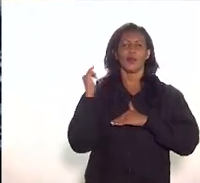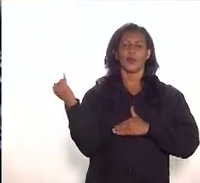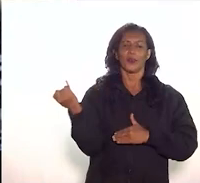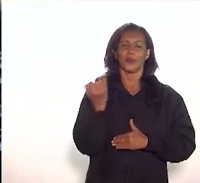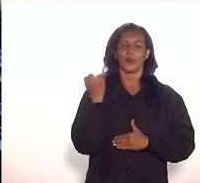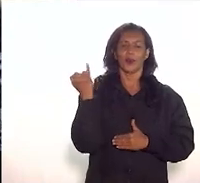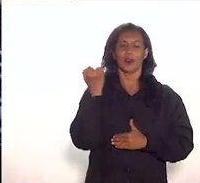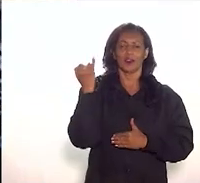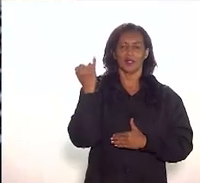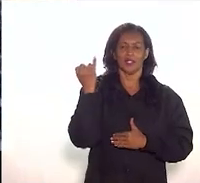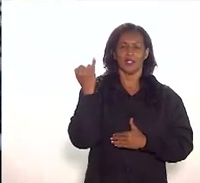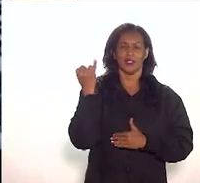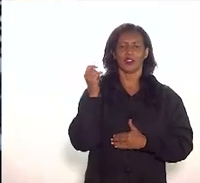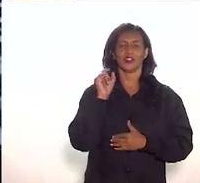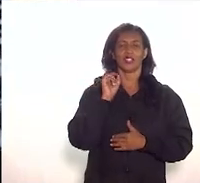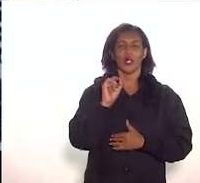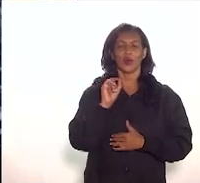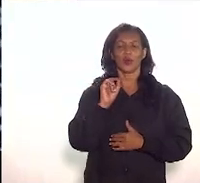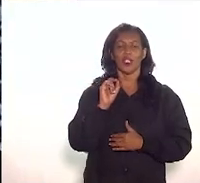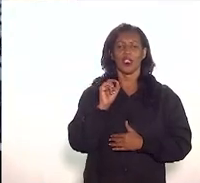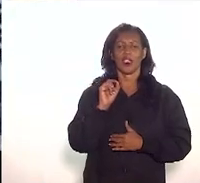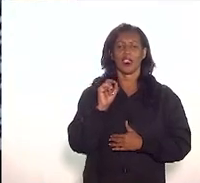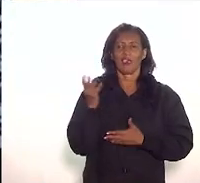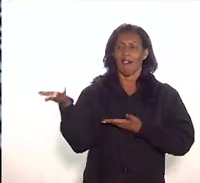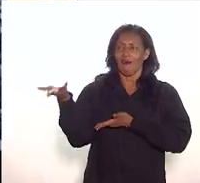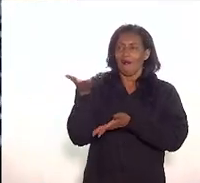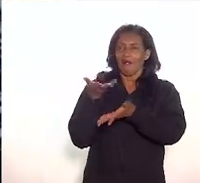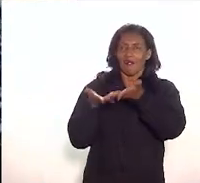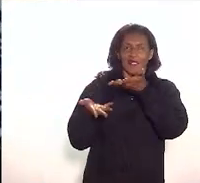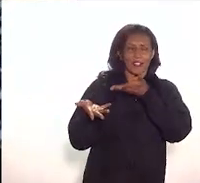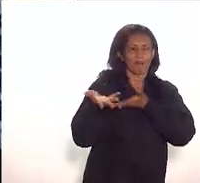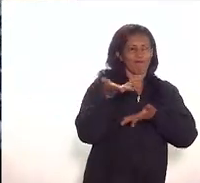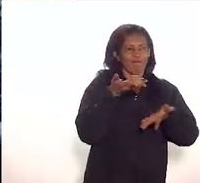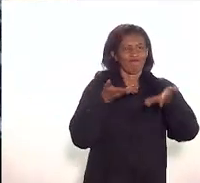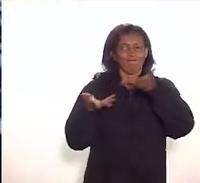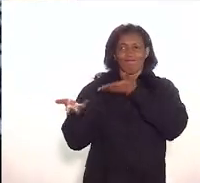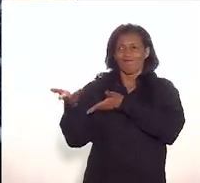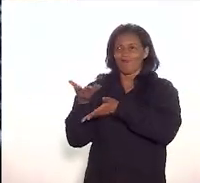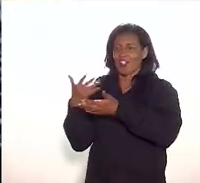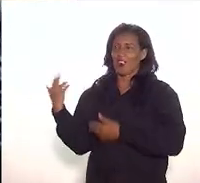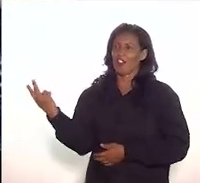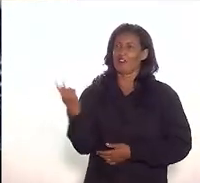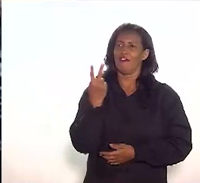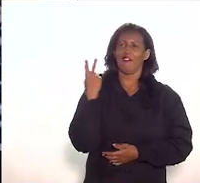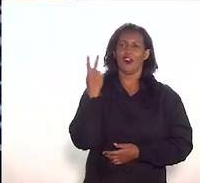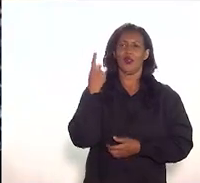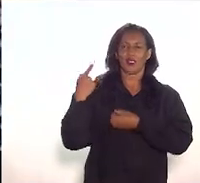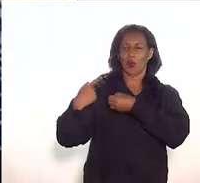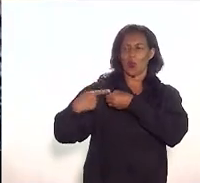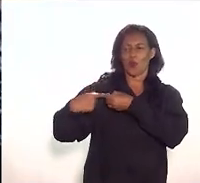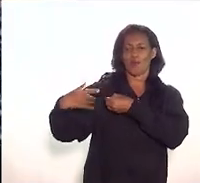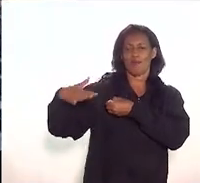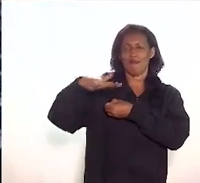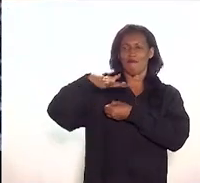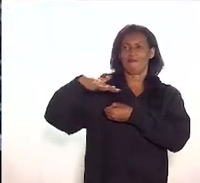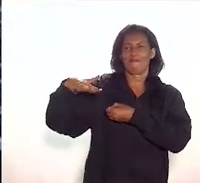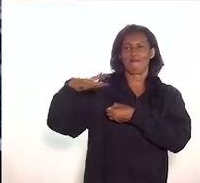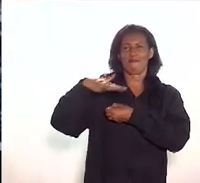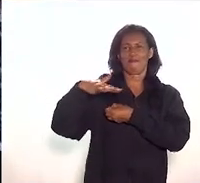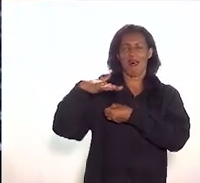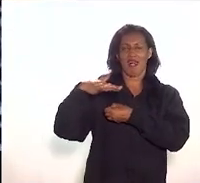será os benefícios para a região e a valorização cultural e